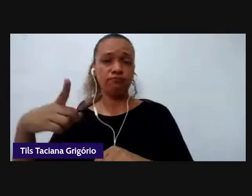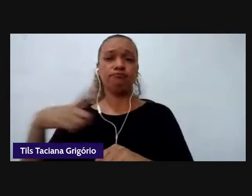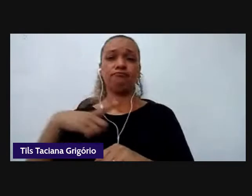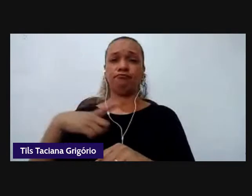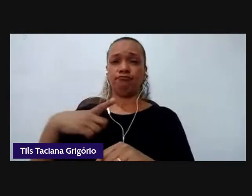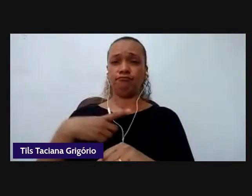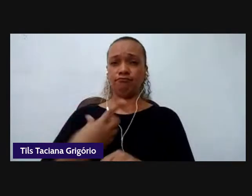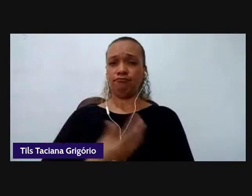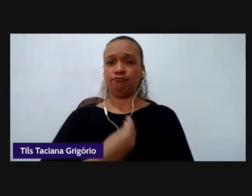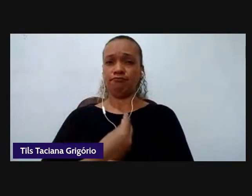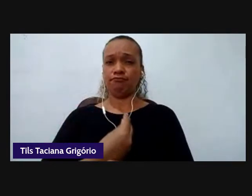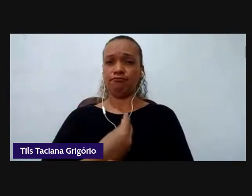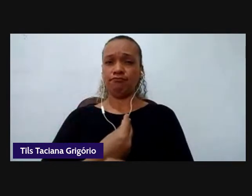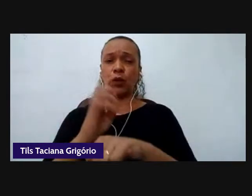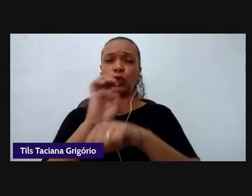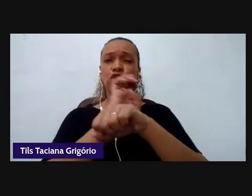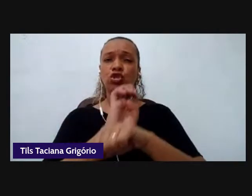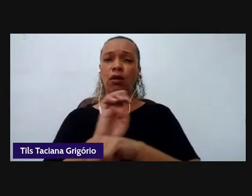e nessa interlocução